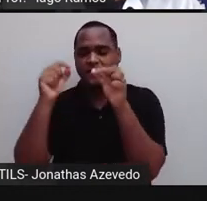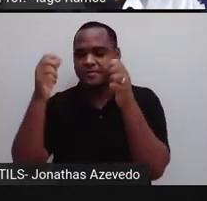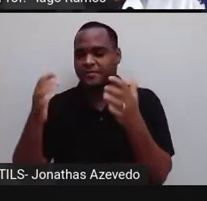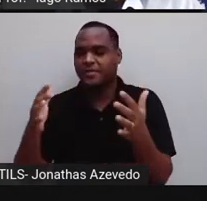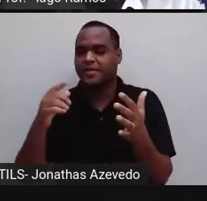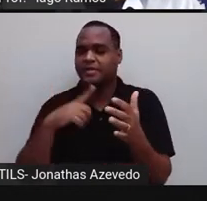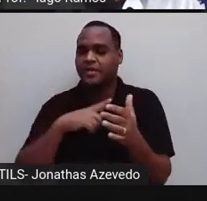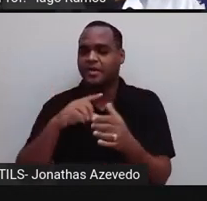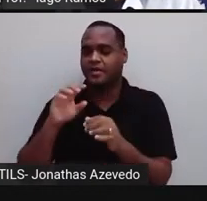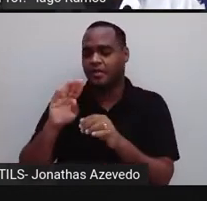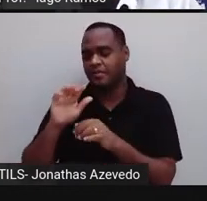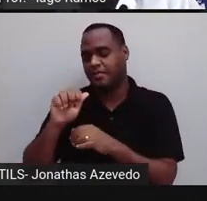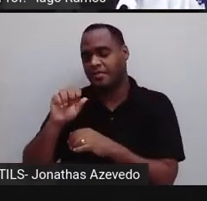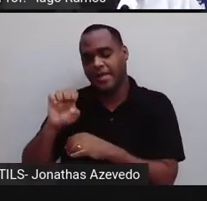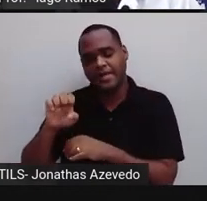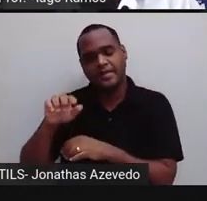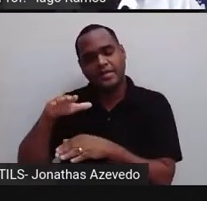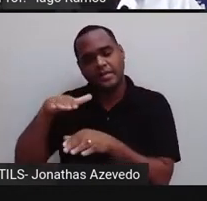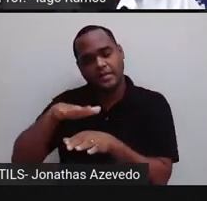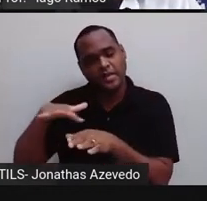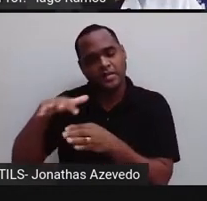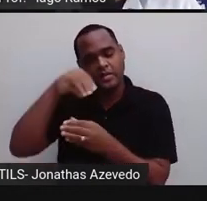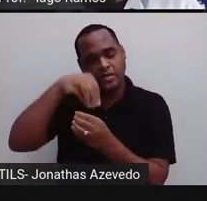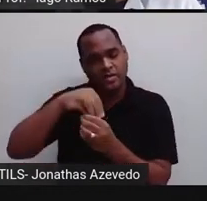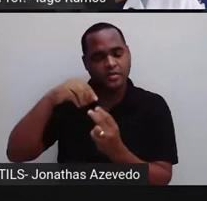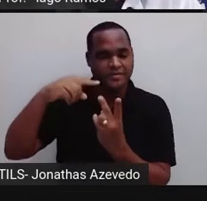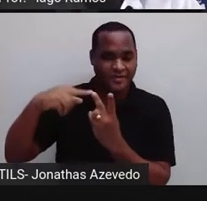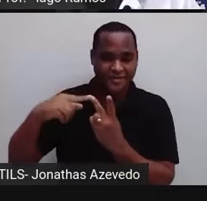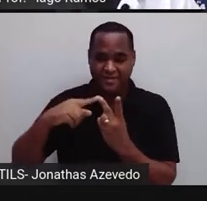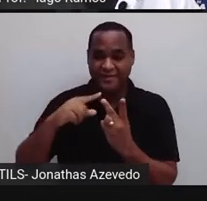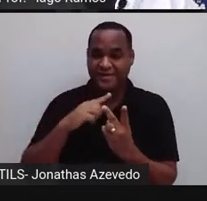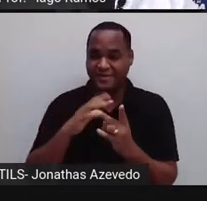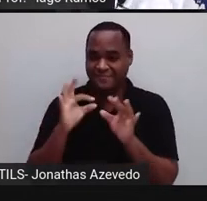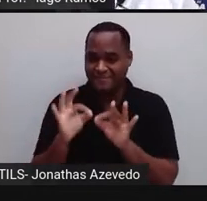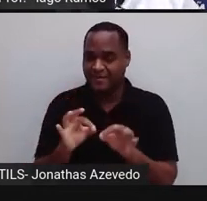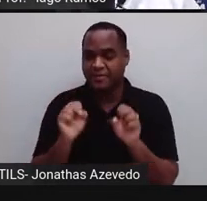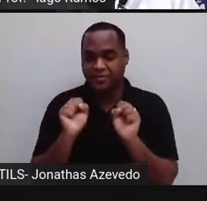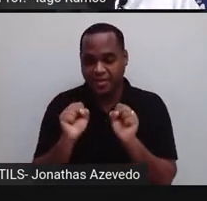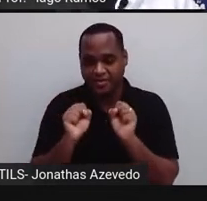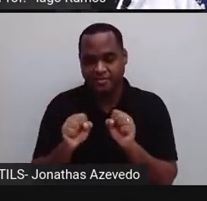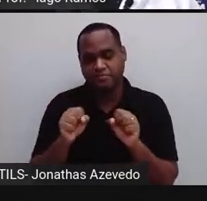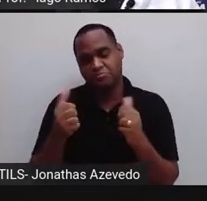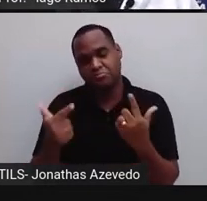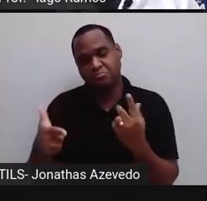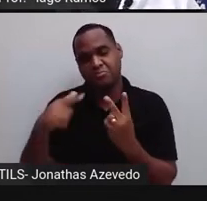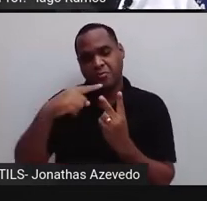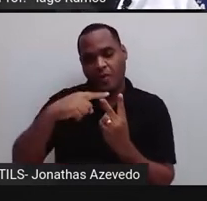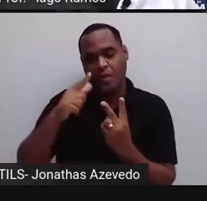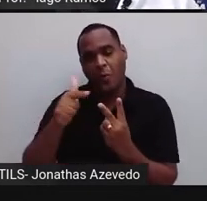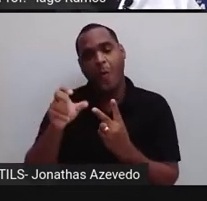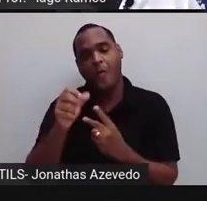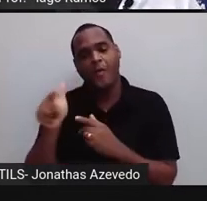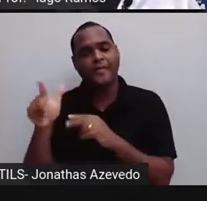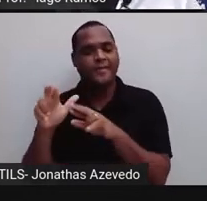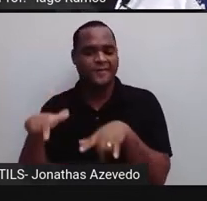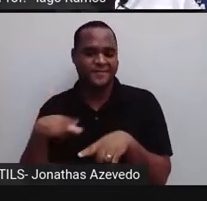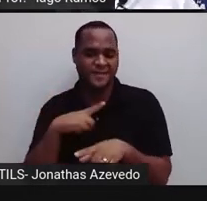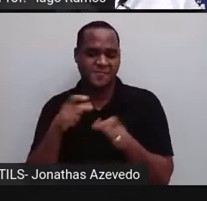da base que vai ficar dentro da raiz, dentro da raiz, né, pode ser quadrado ou não, pode ser outros tipos de raízes.